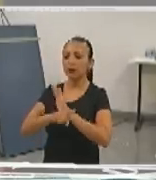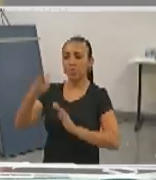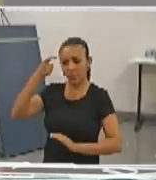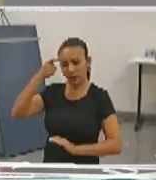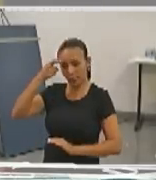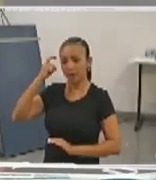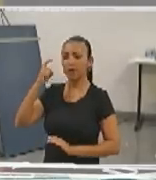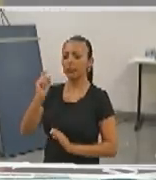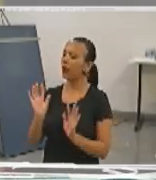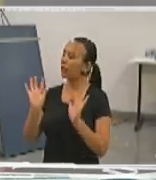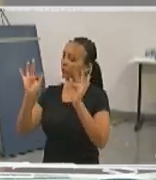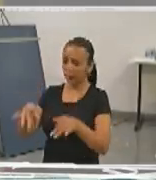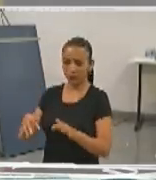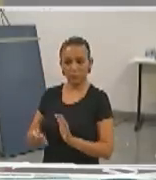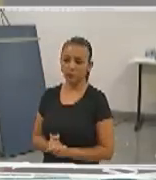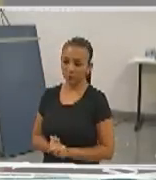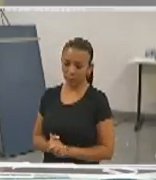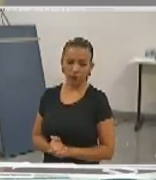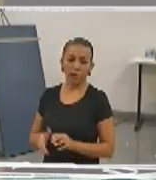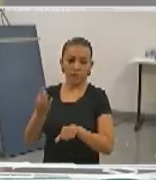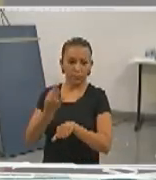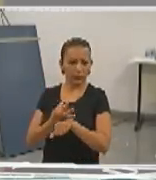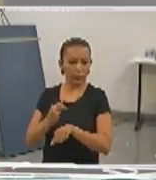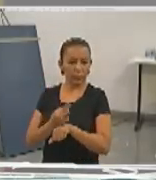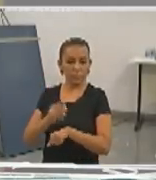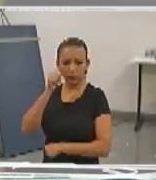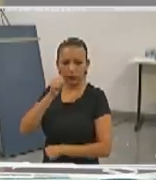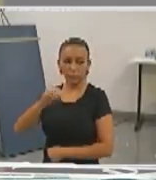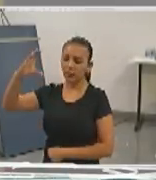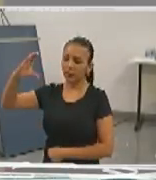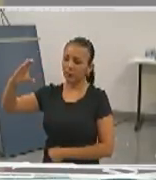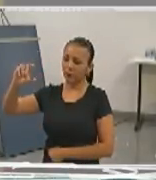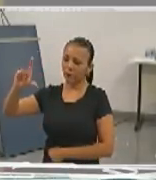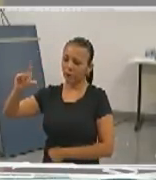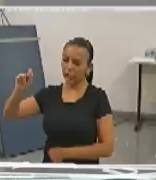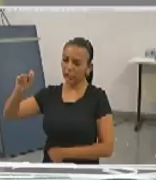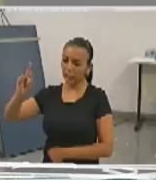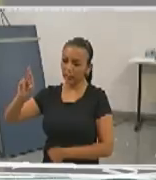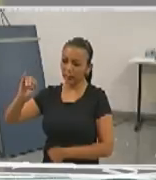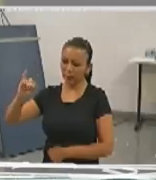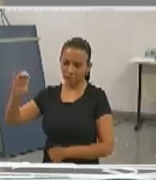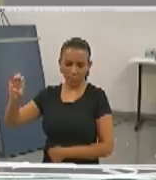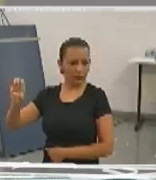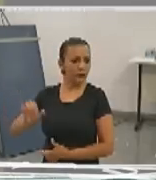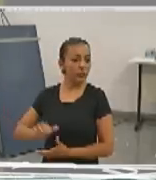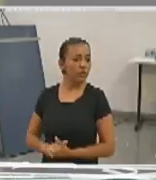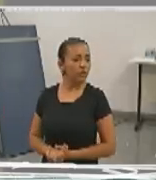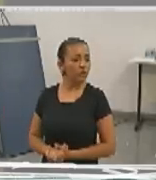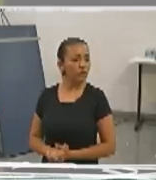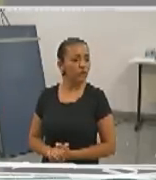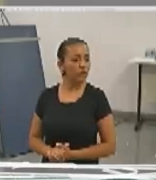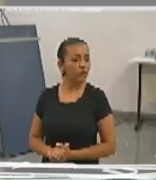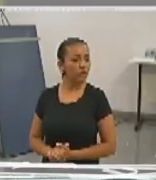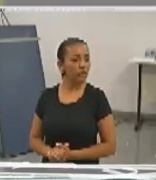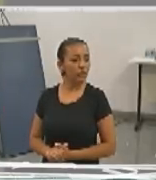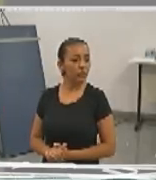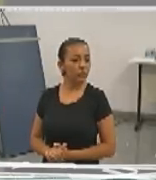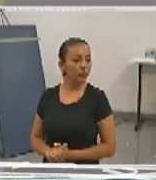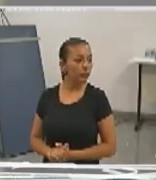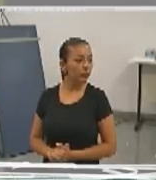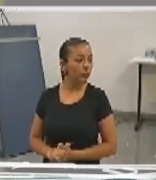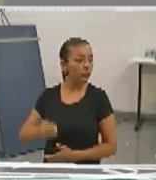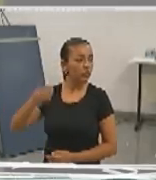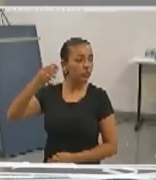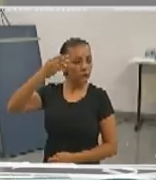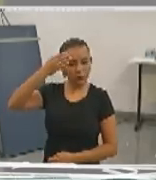que fecha todos os nossos ciclos, é a técnica Clarice Martins Lima Maibarra, do HU, é uma enfermeira,